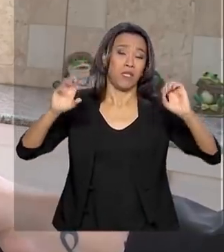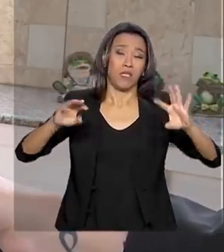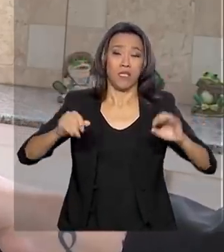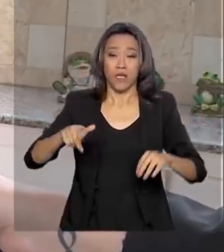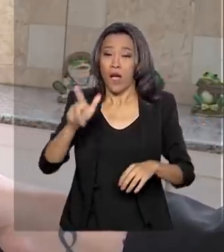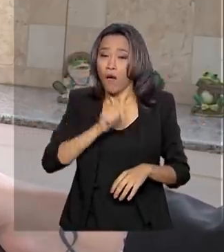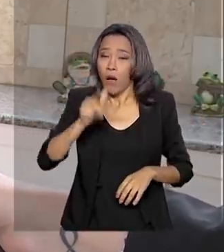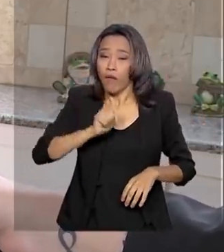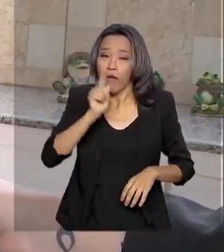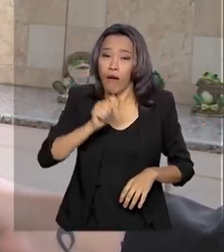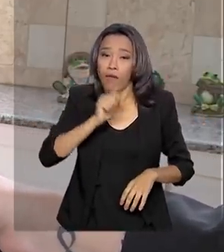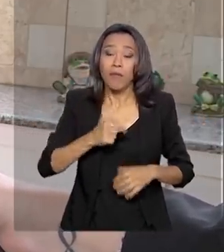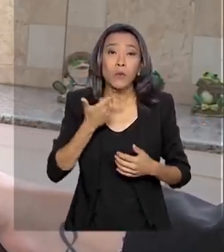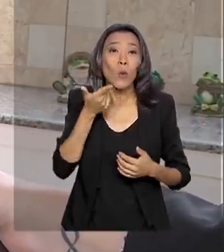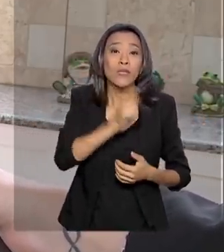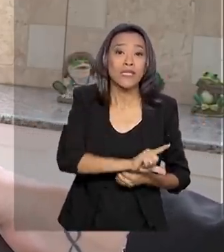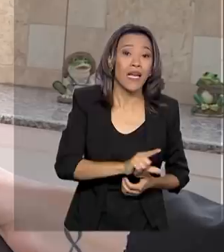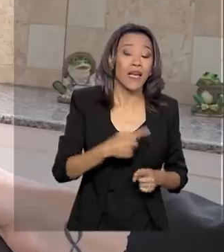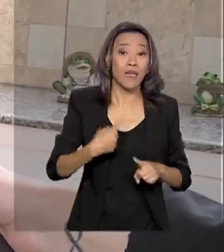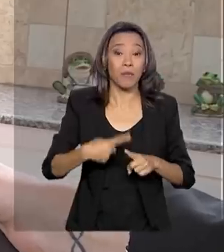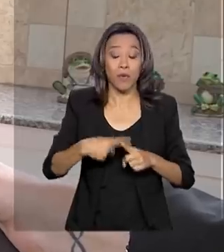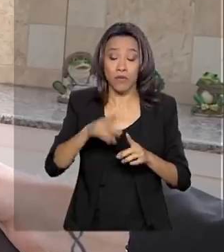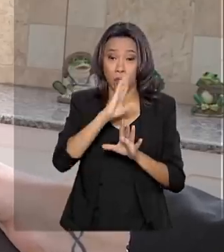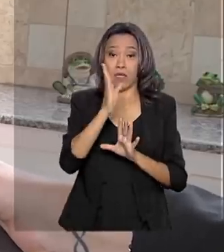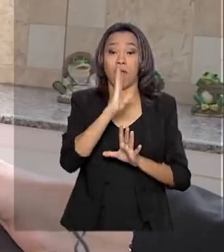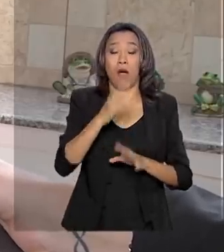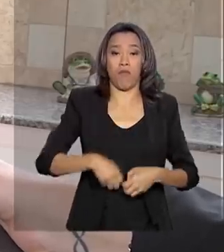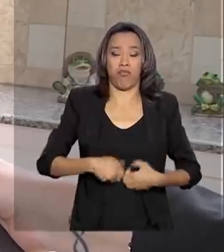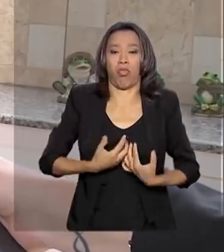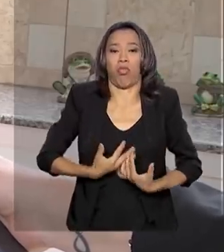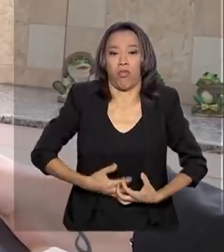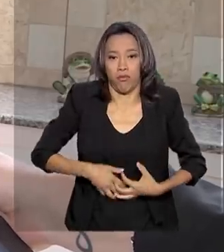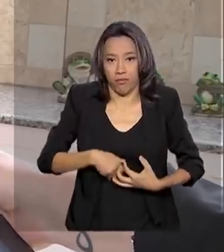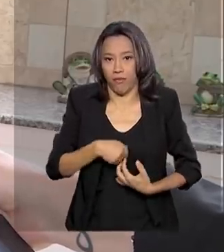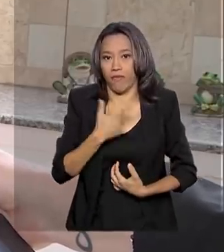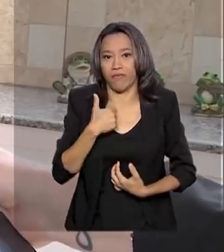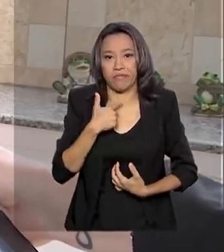que beber líquido, mas você não consegue beber, porque você passa mal, seu estômago dá náusea.